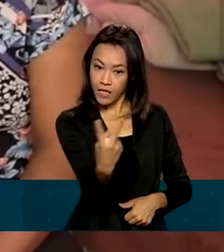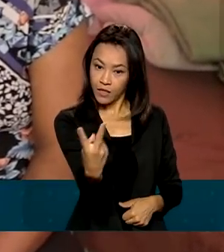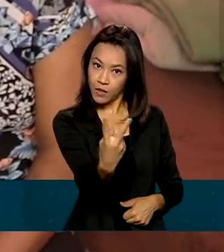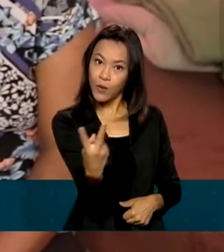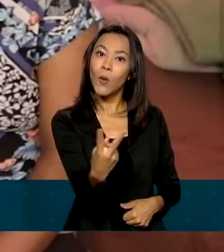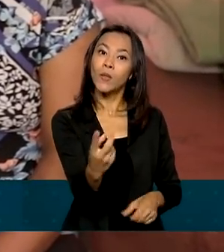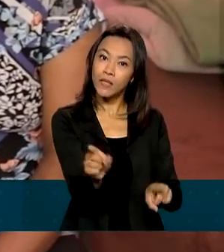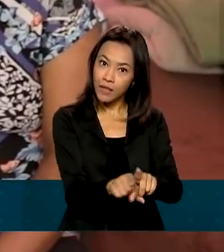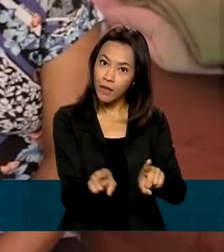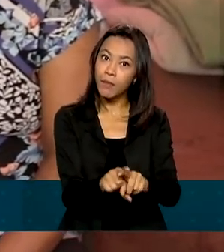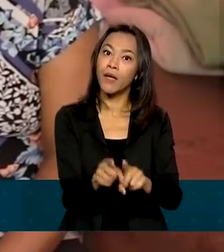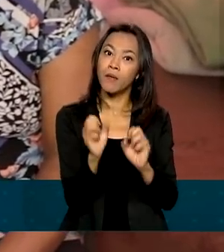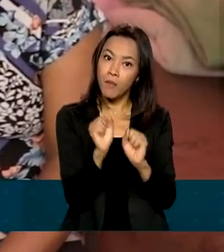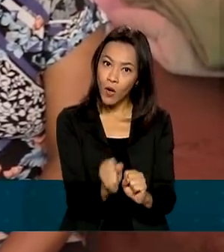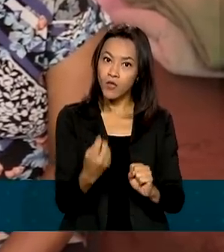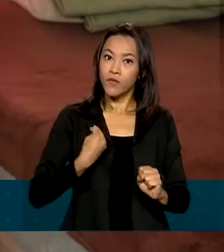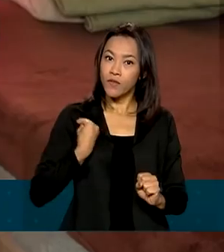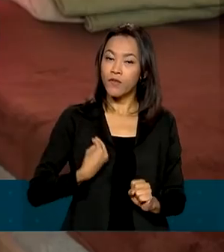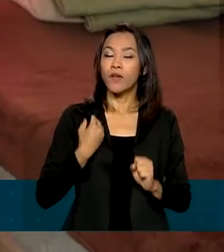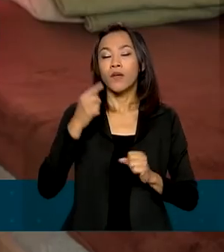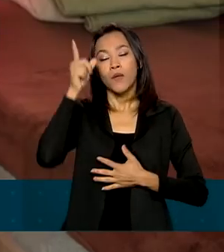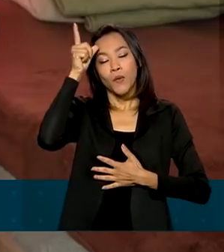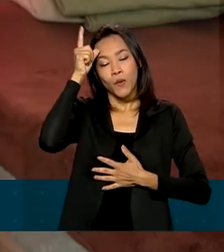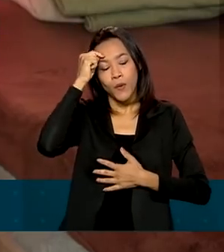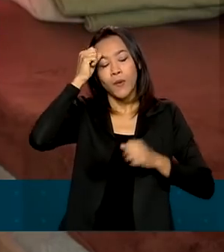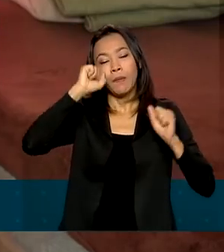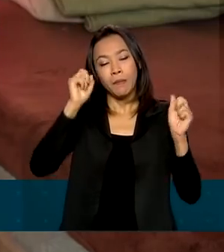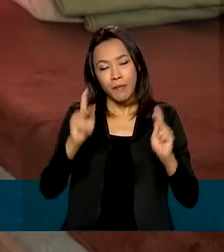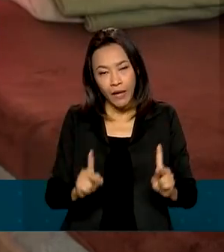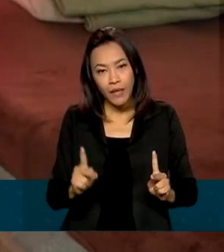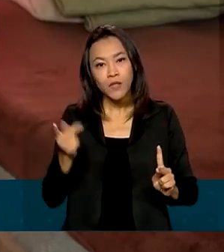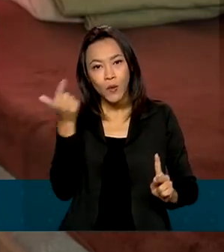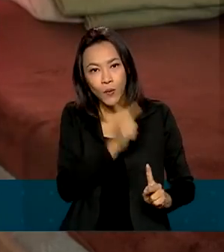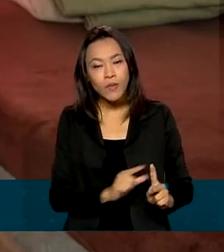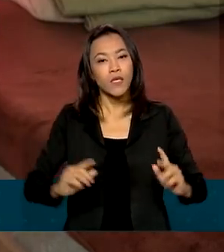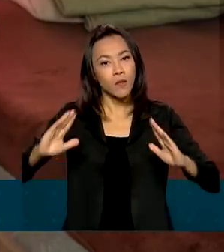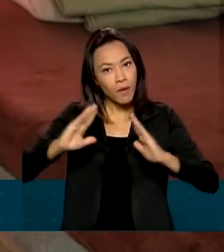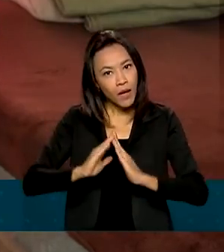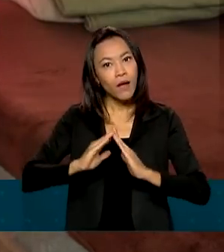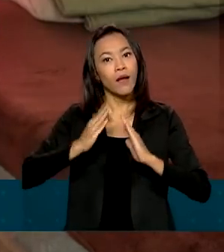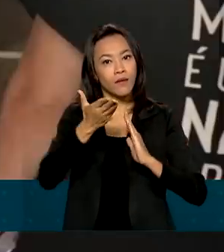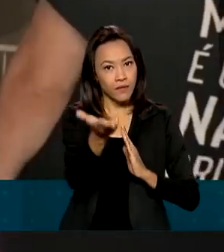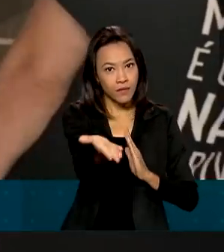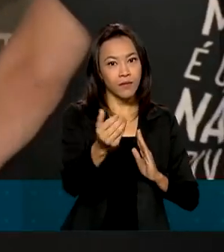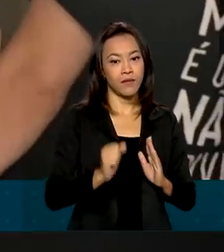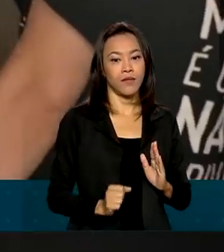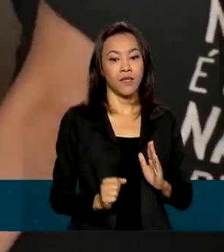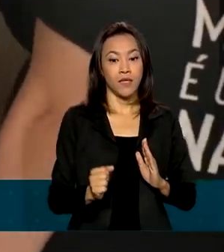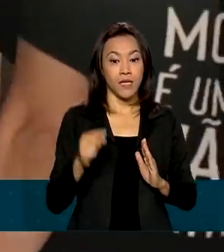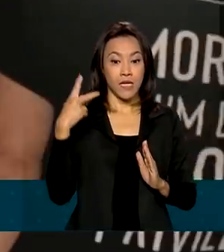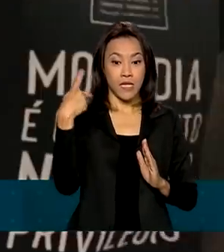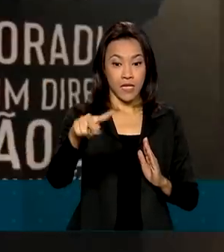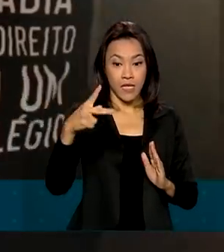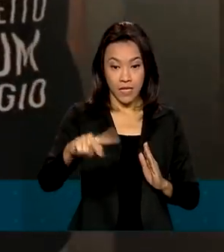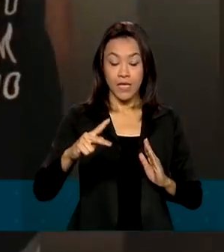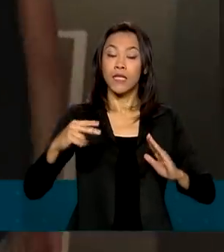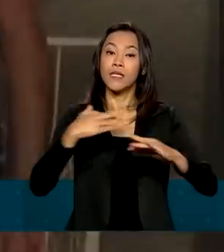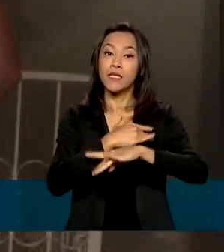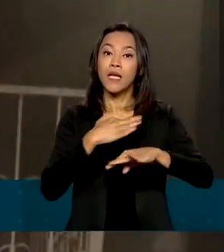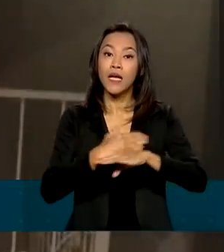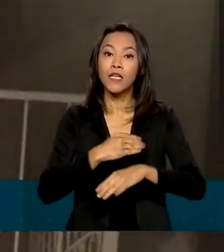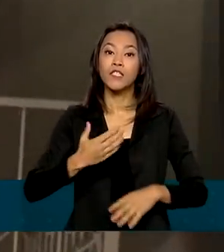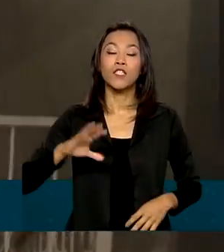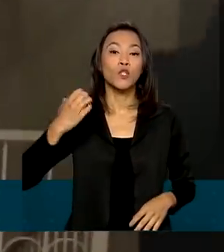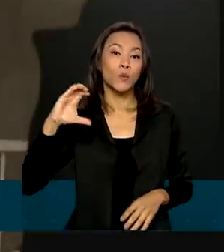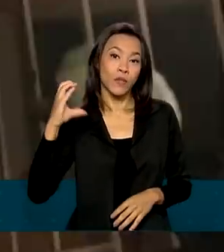Caetano também podem viver em paz agora que conseguiram um lar pelo Moradia Primeiro. Só na cidade de Curitiba, o